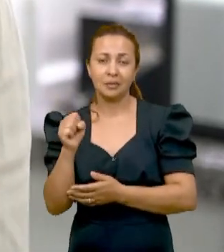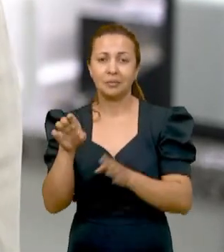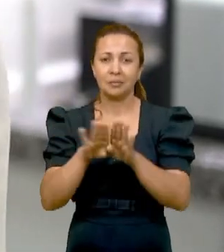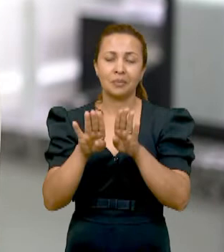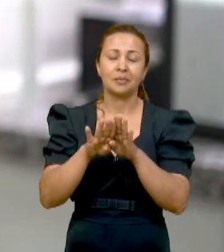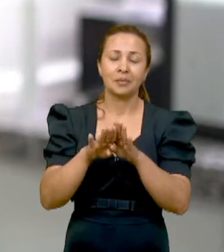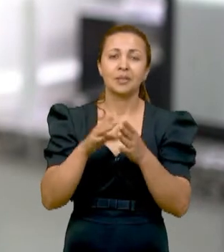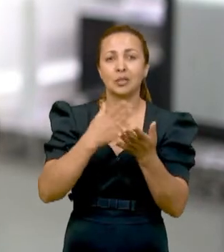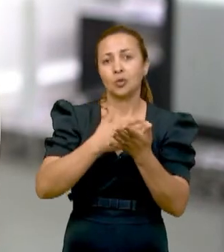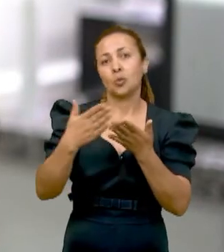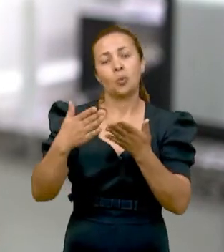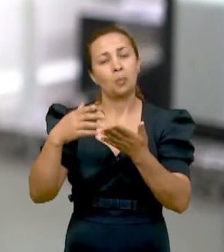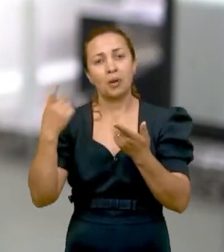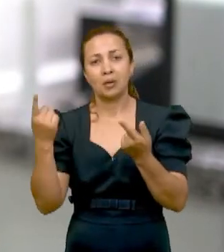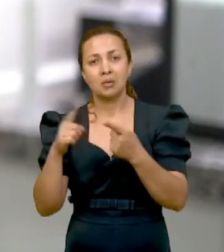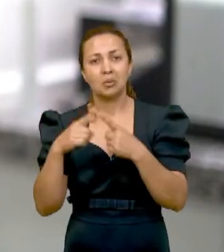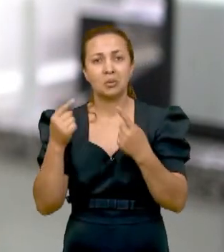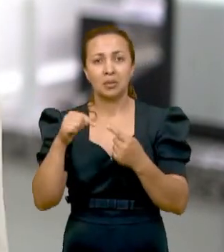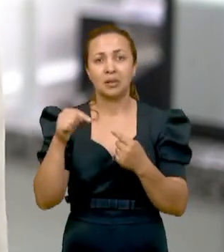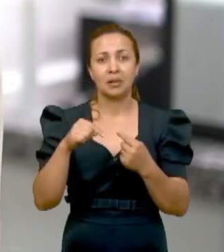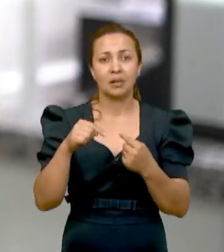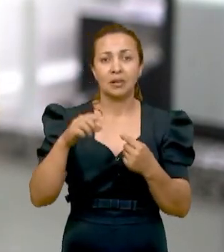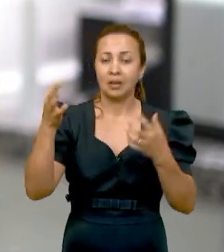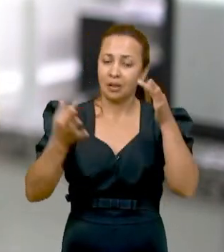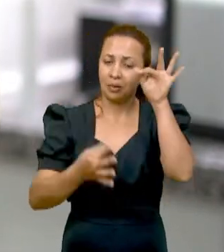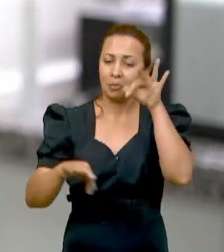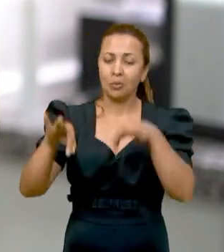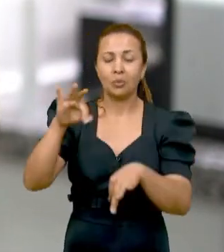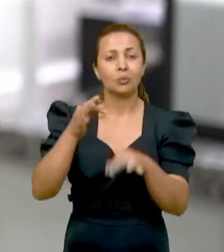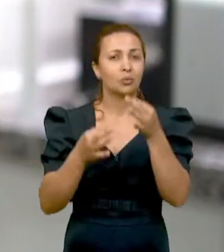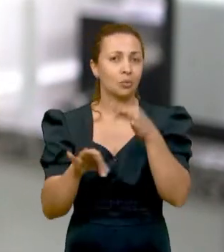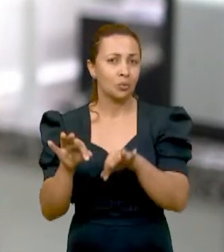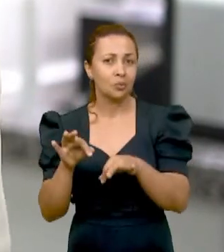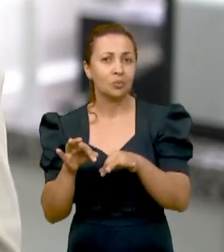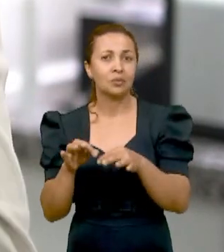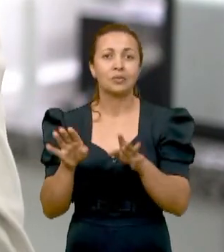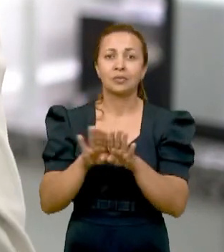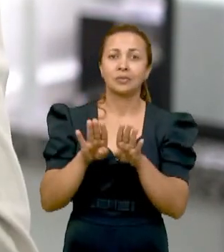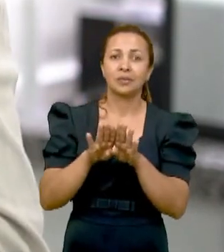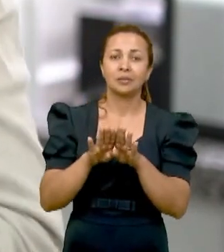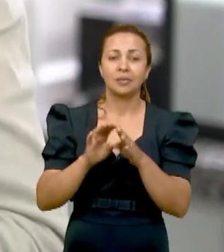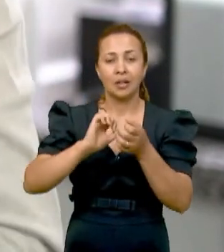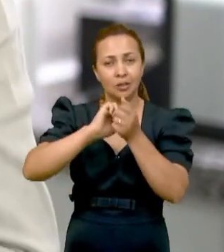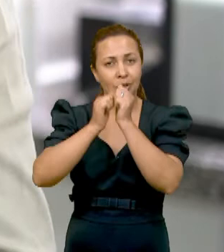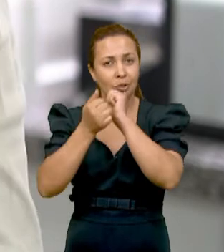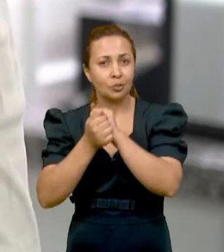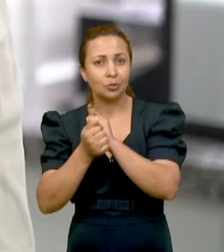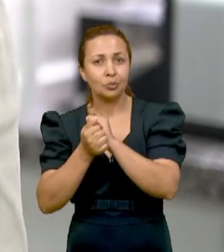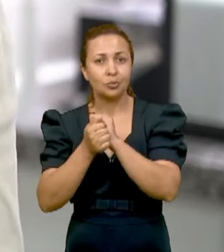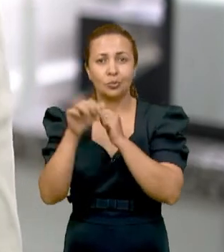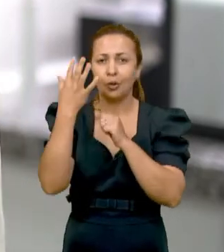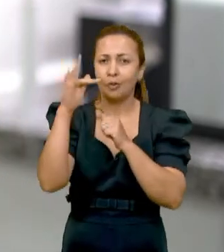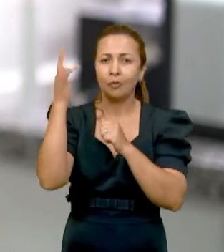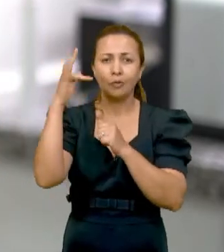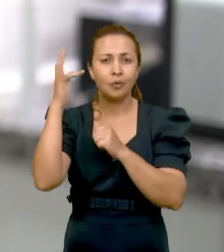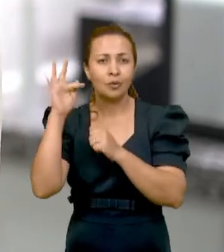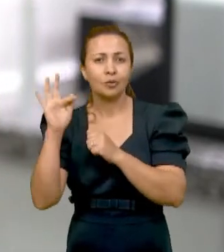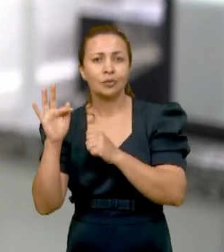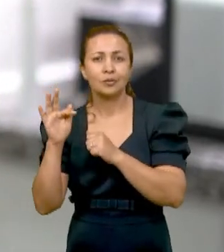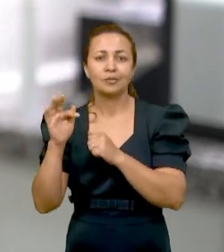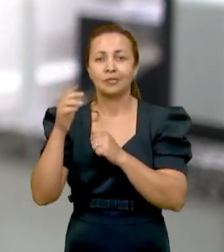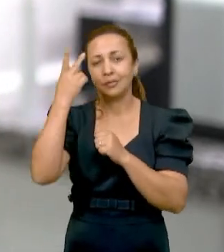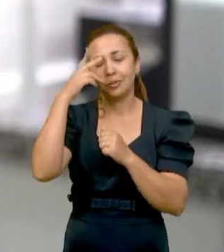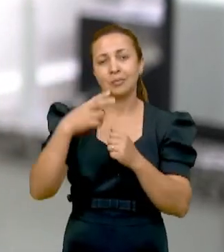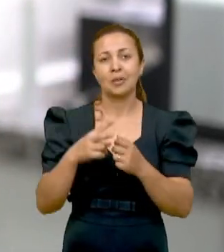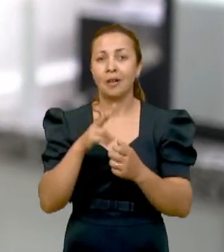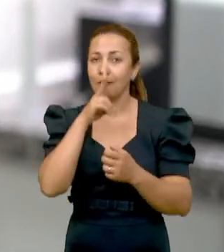um ponto de partida que a gente faz aqui no laboratório. E a questão de ajuste fisiológico em termos de tolerância